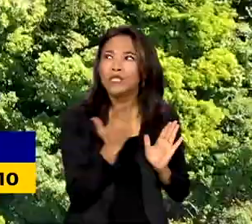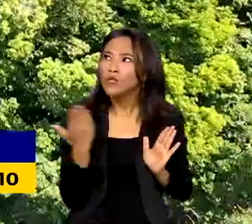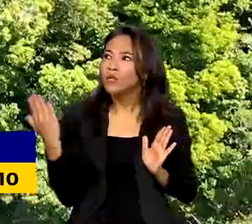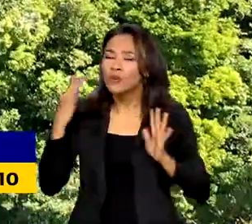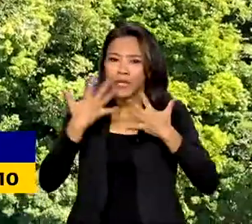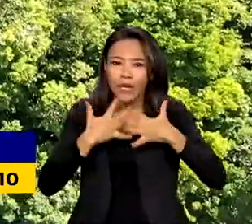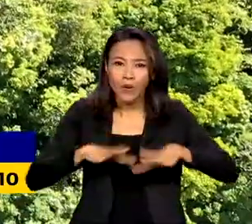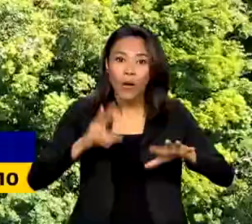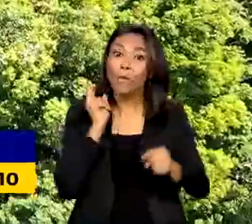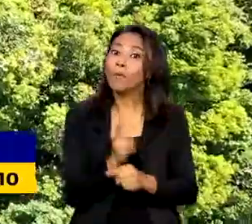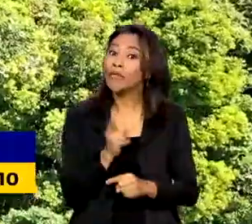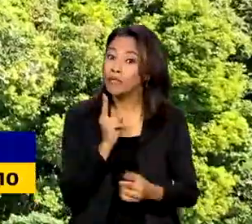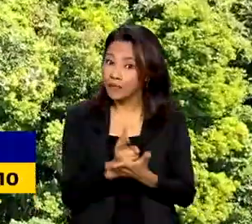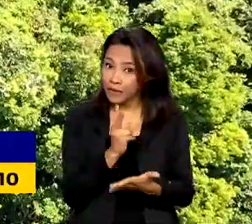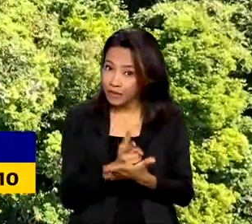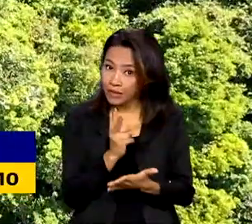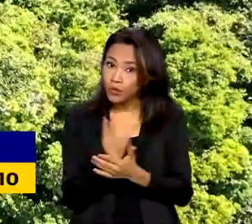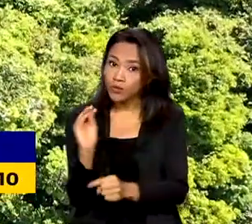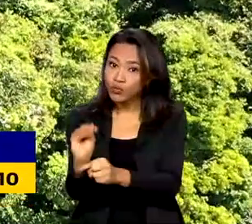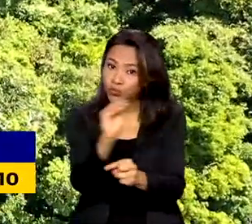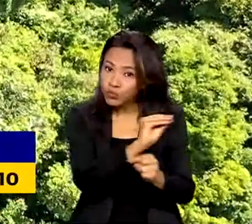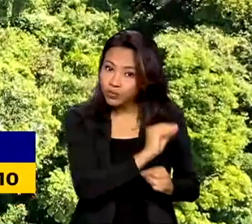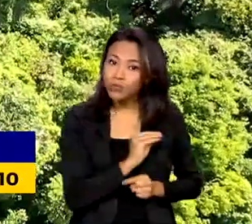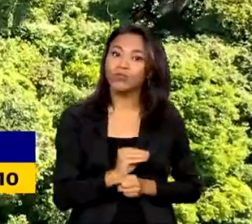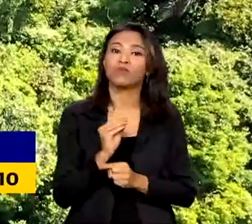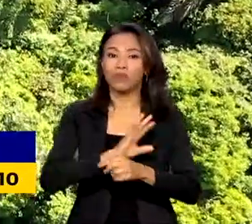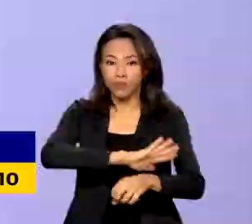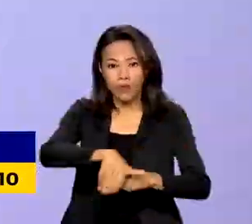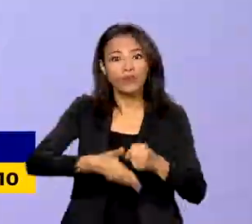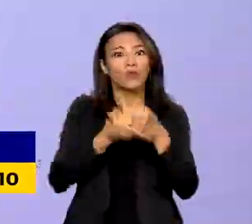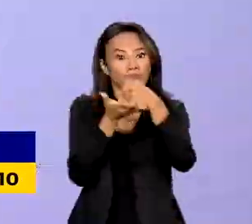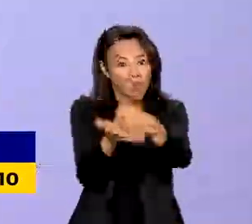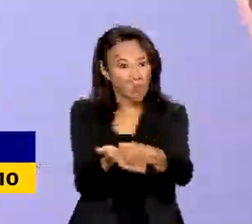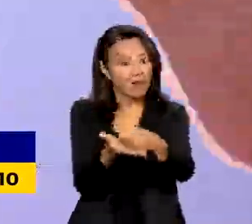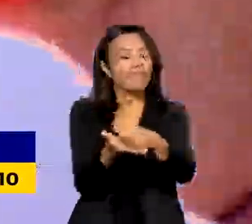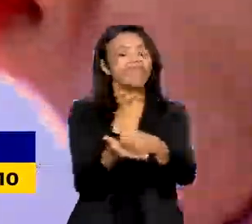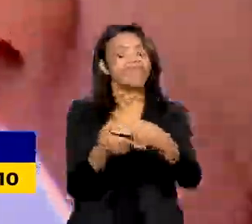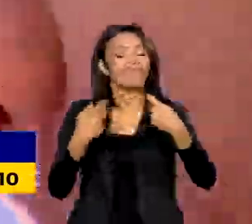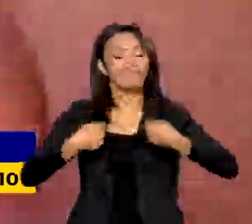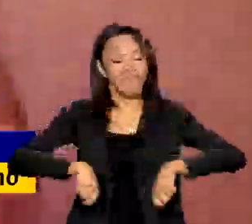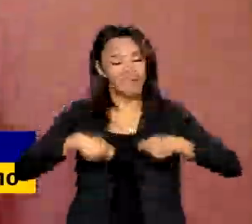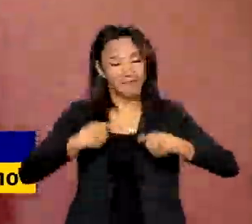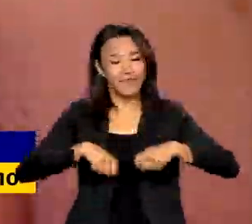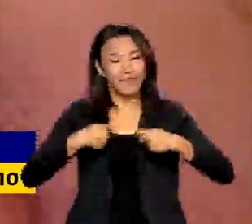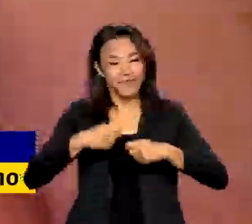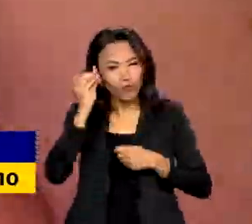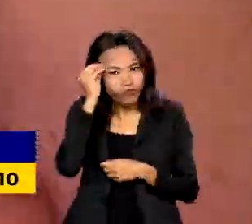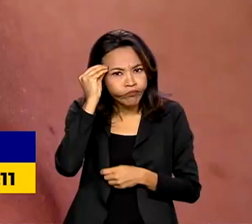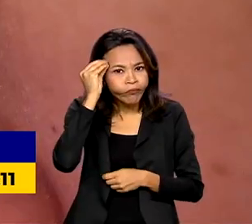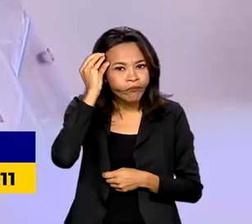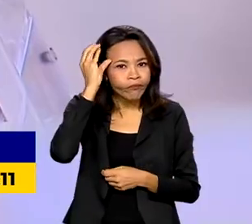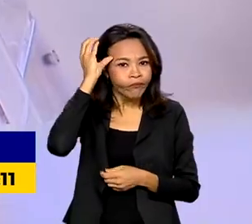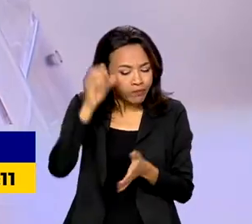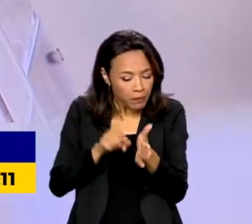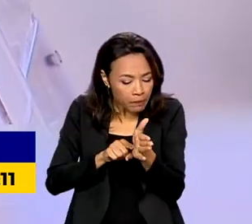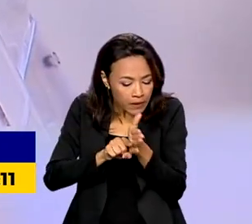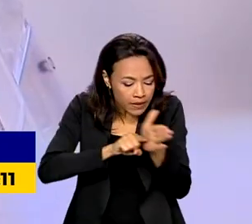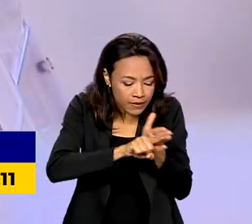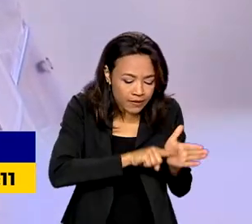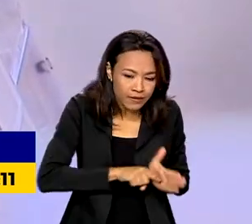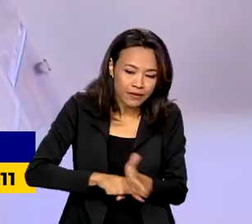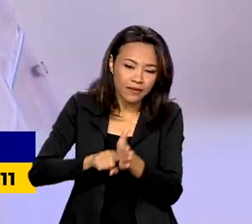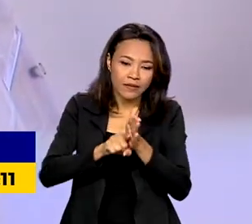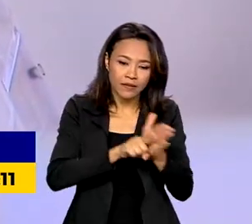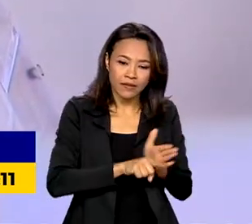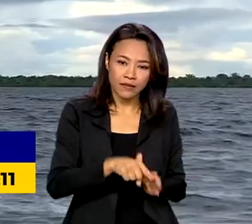mantendo a floresta de pé, com sustentabilidade, é preciso produzir conhecimento e desenvolvimento